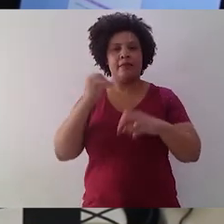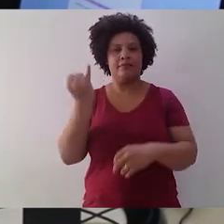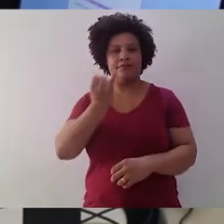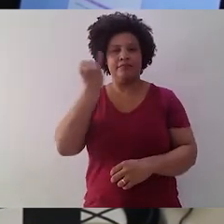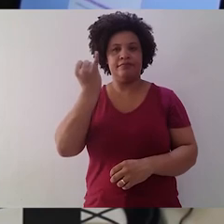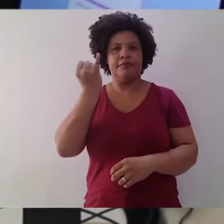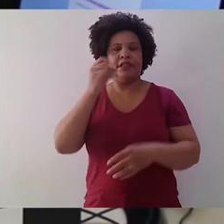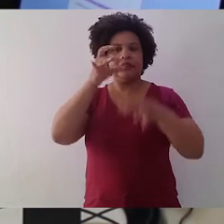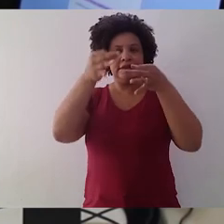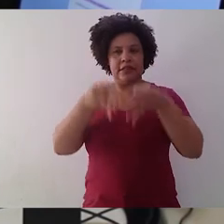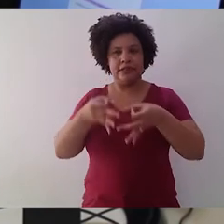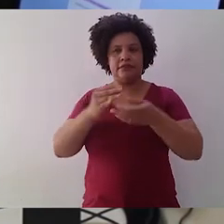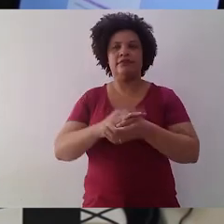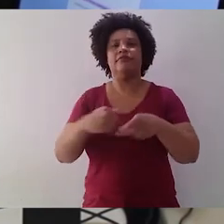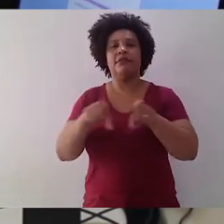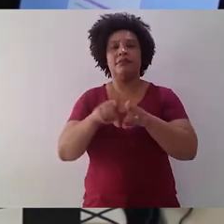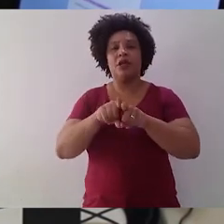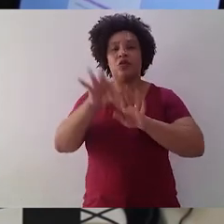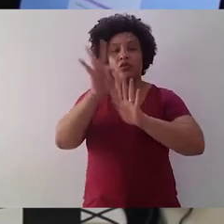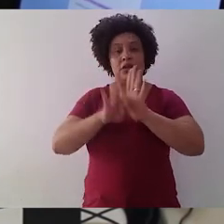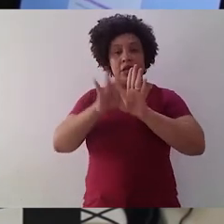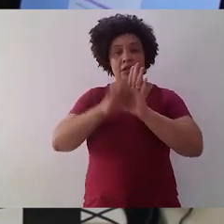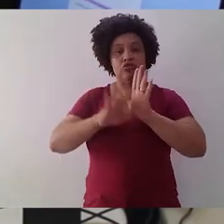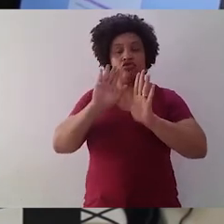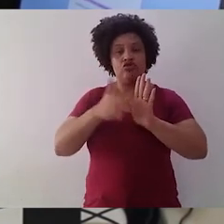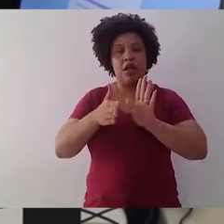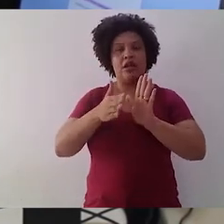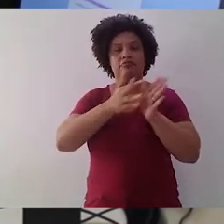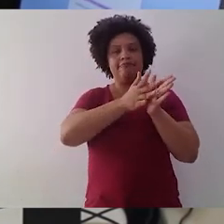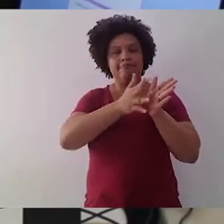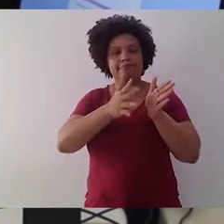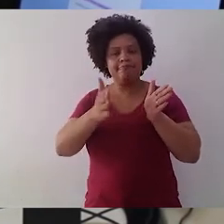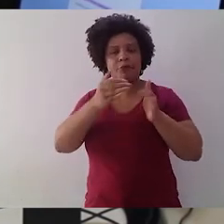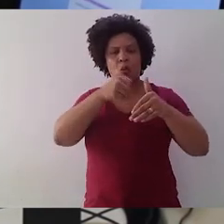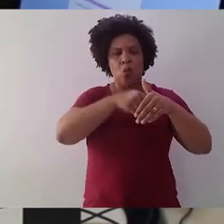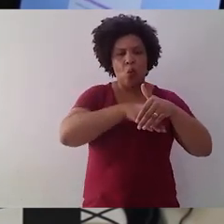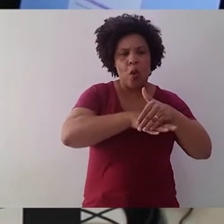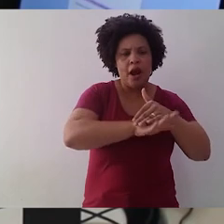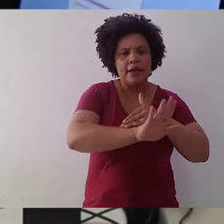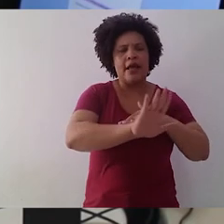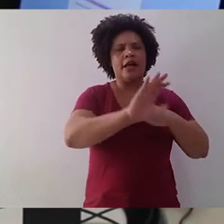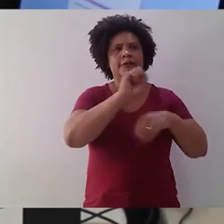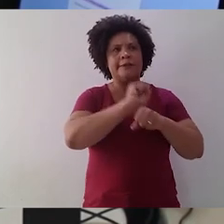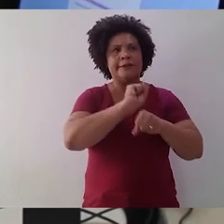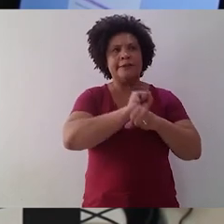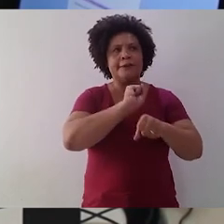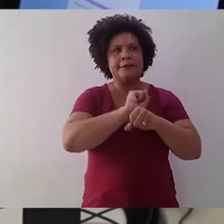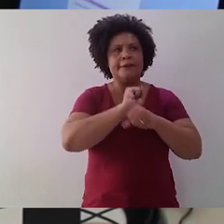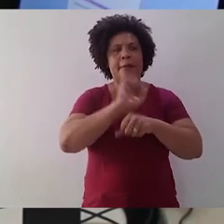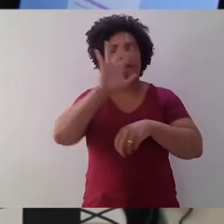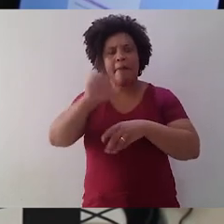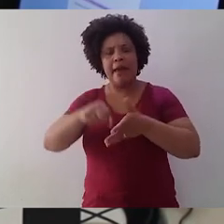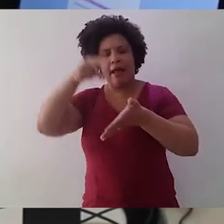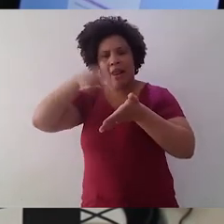tendo um texto elaborado de princípio, guardado na gaveta e depois de um certo tempo retomado, inclusive, se for